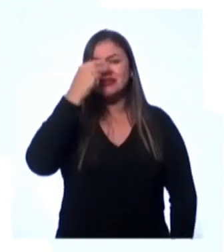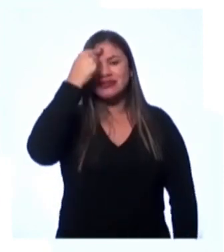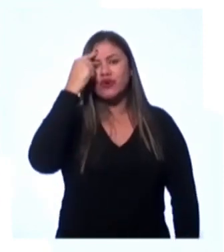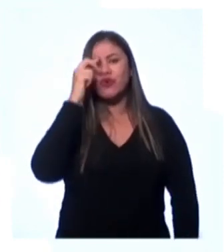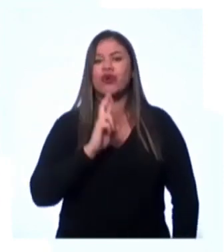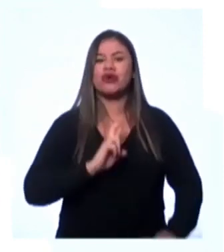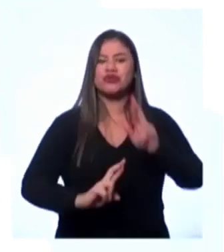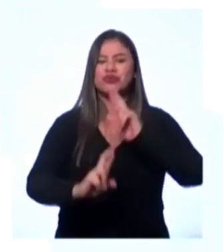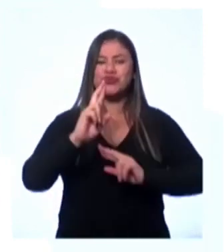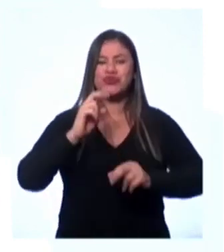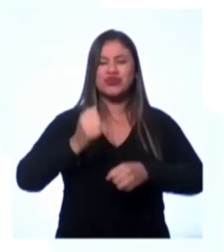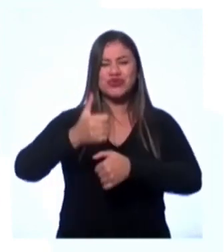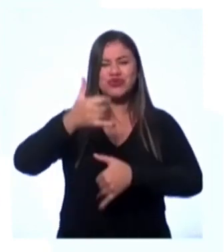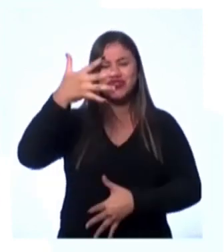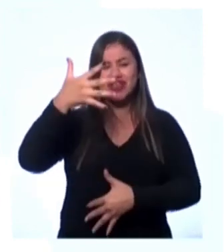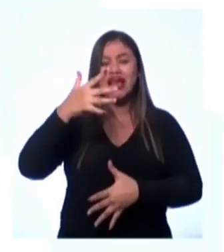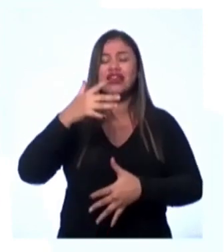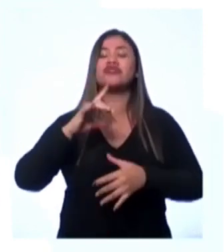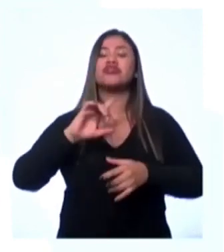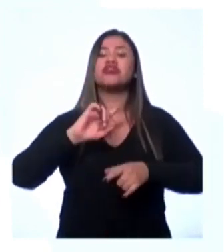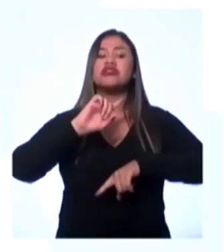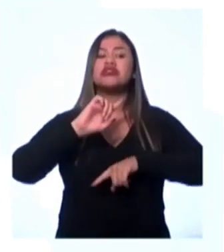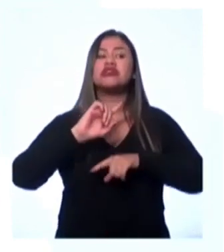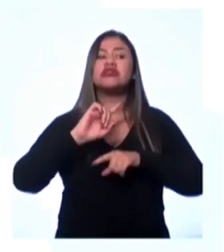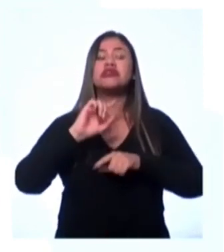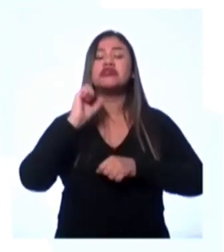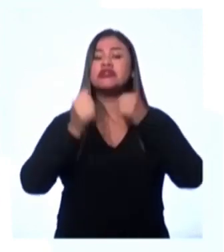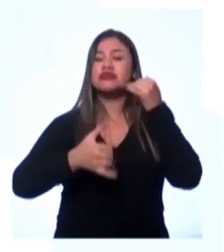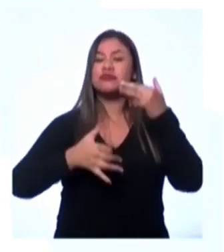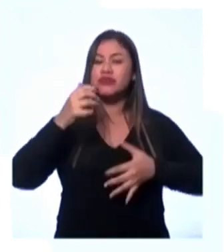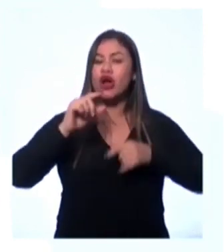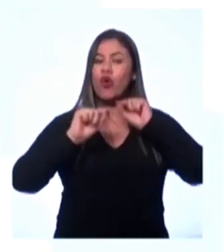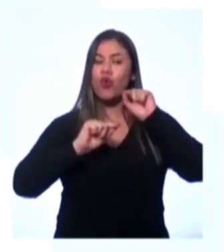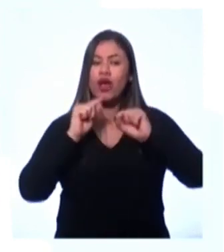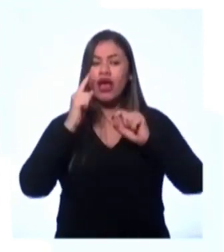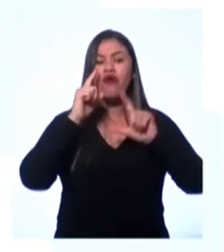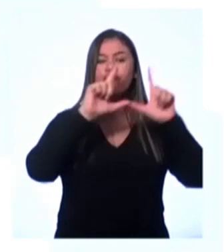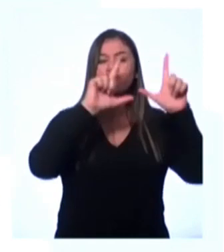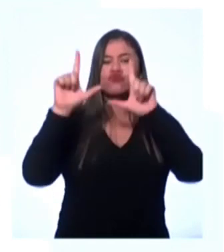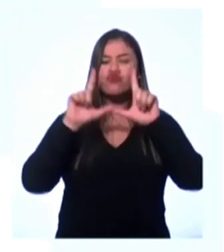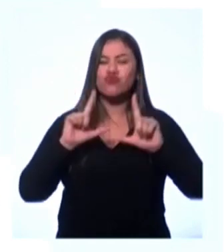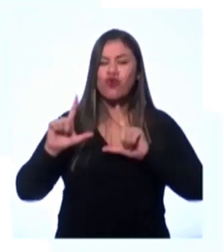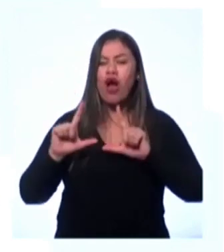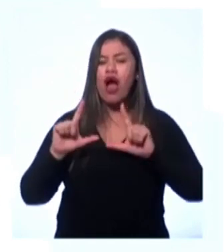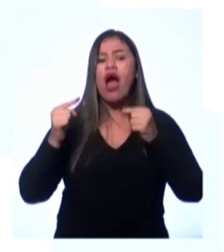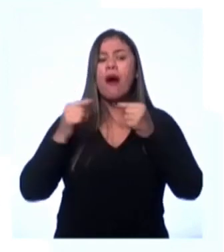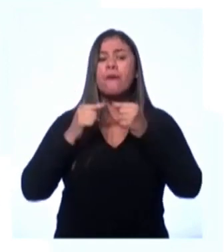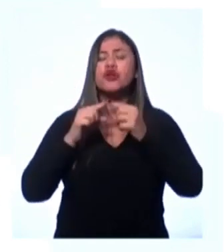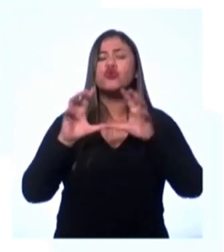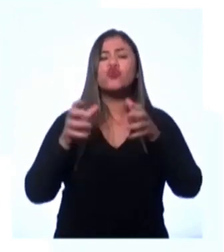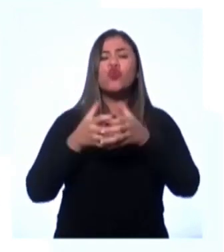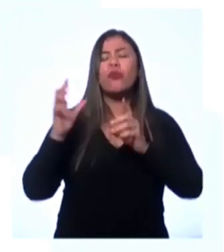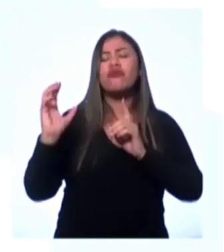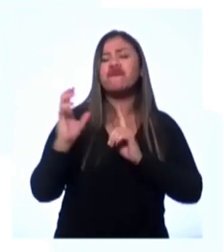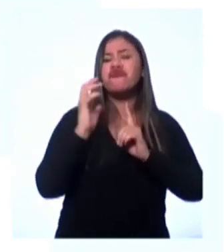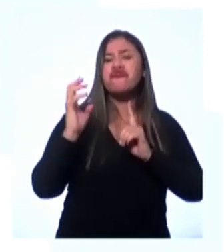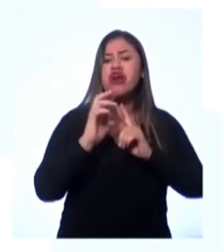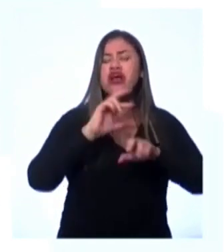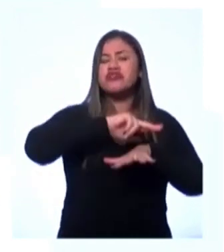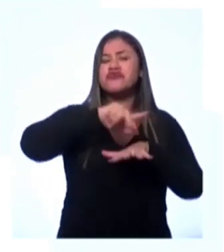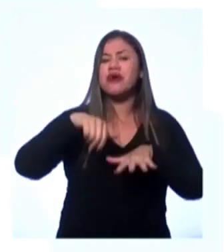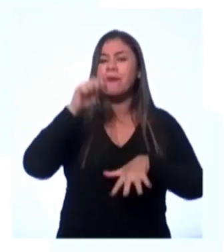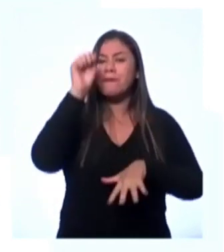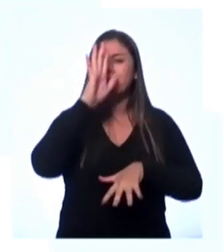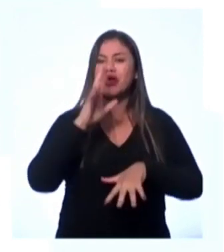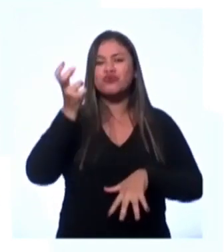vocês interagirem aí um pouco no chat e contar, a partir dessas imagens, quais são os povos que influenciam a diversidade